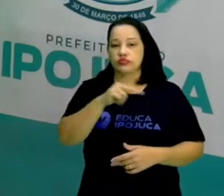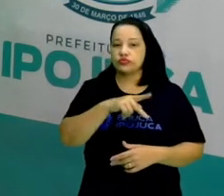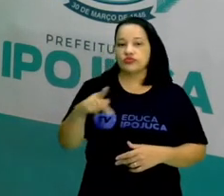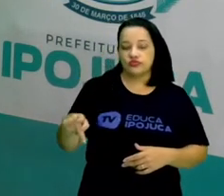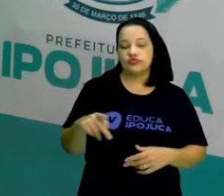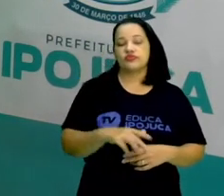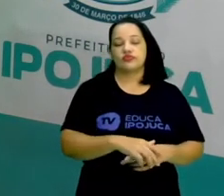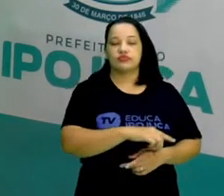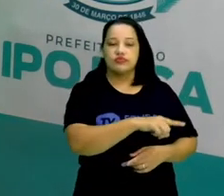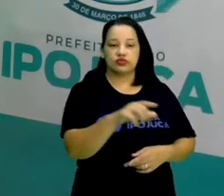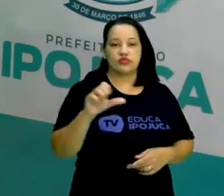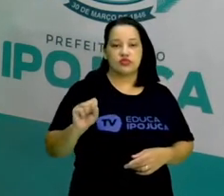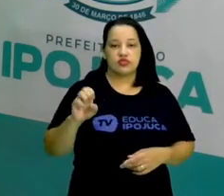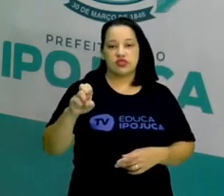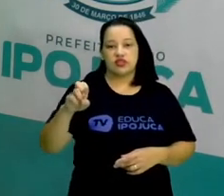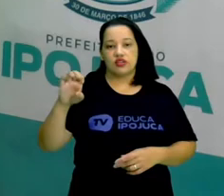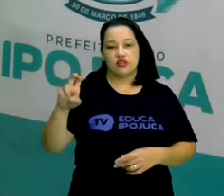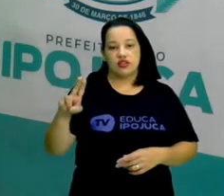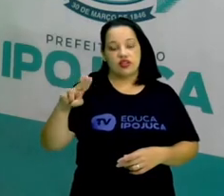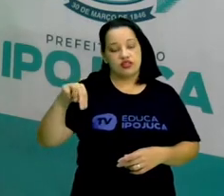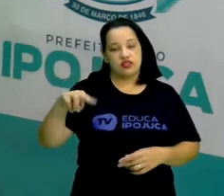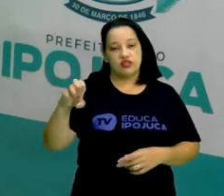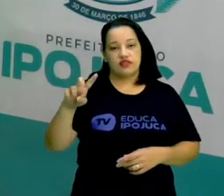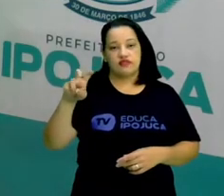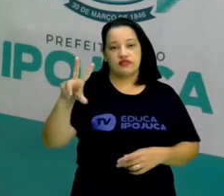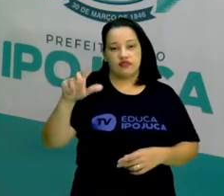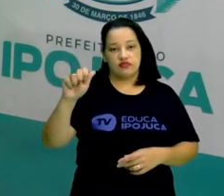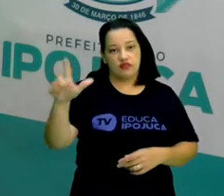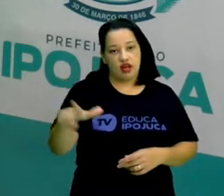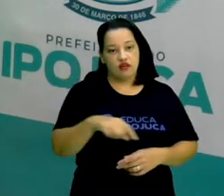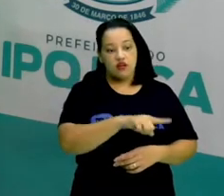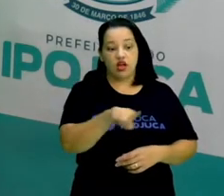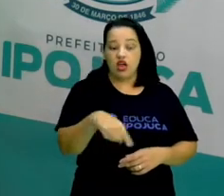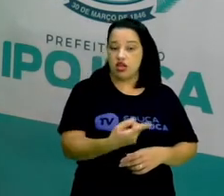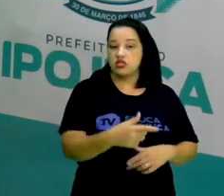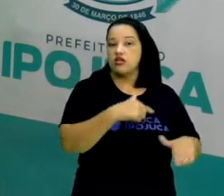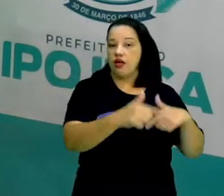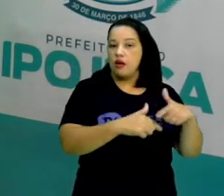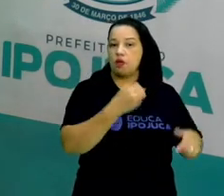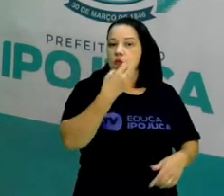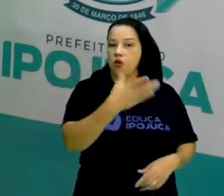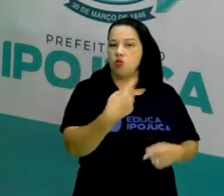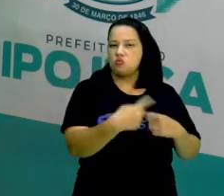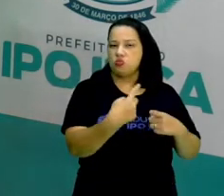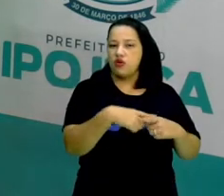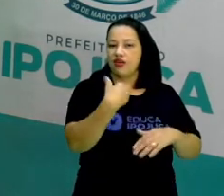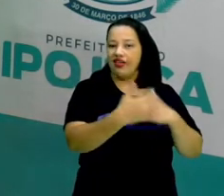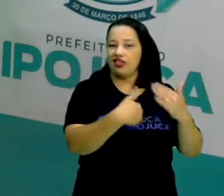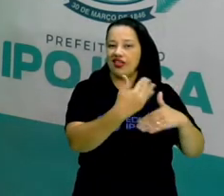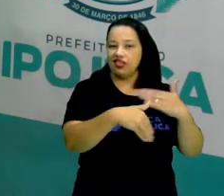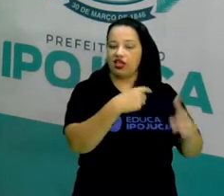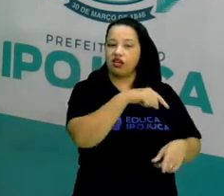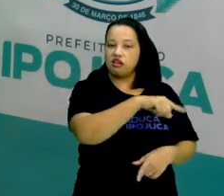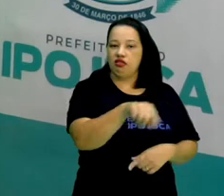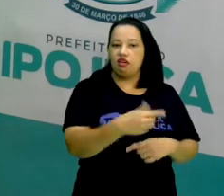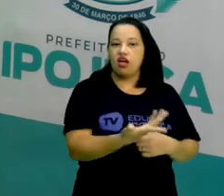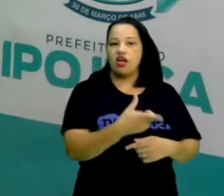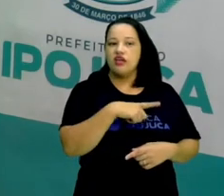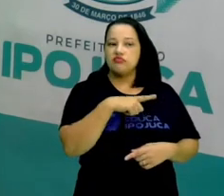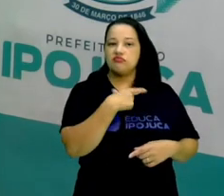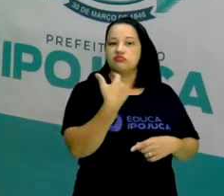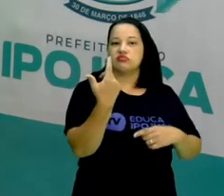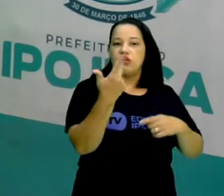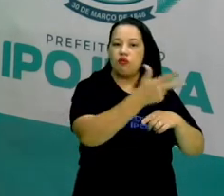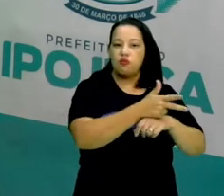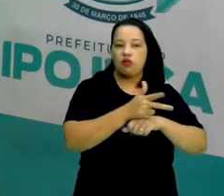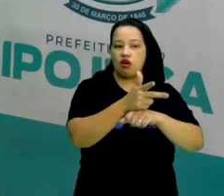fabuloso, porque neste trabalho teve um produto final, que foi um vídeo sobre a cidade de Ipojuca, os olhares dos